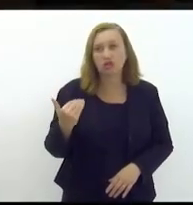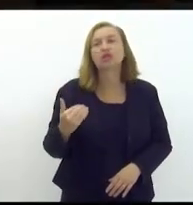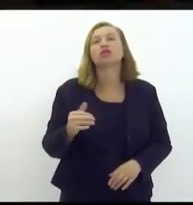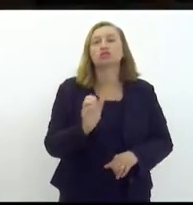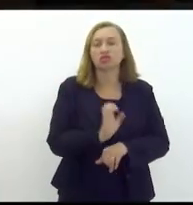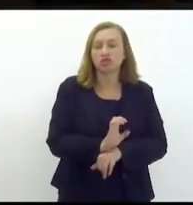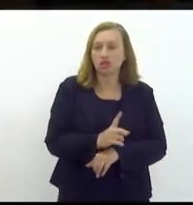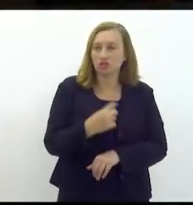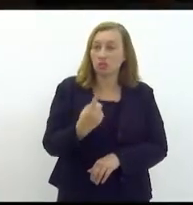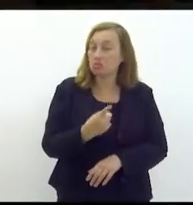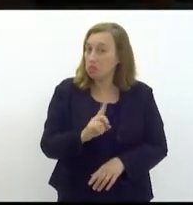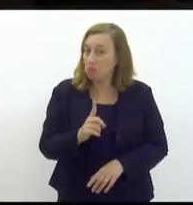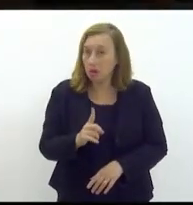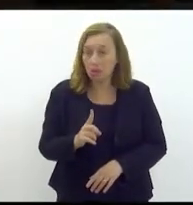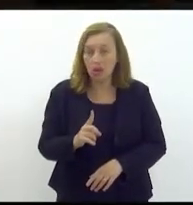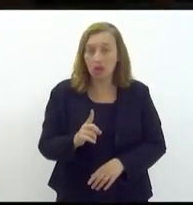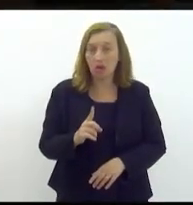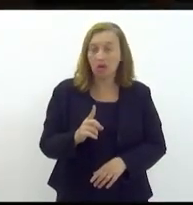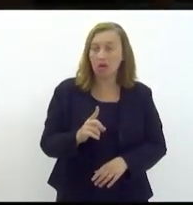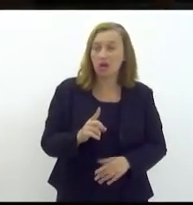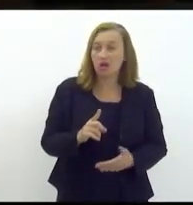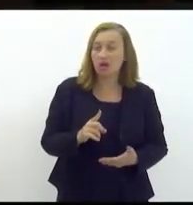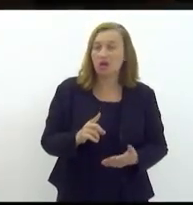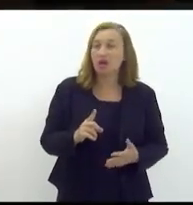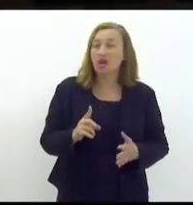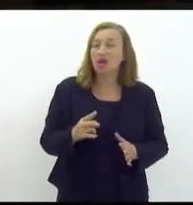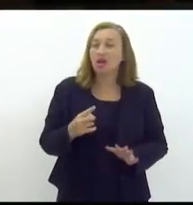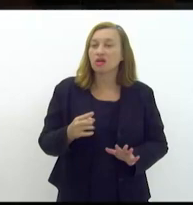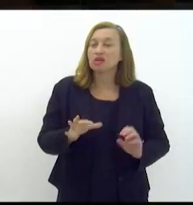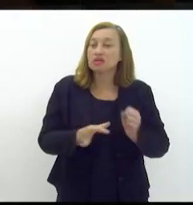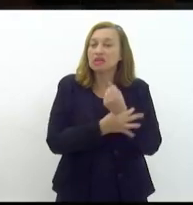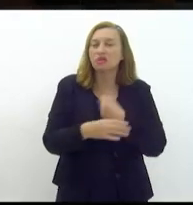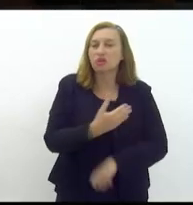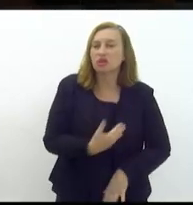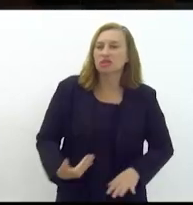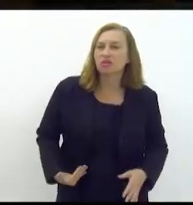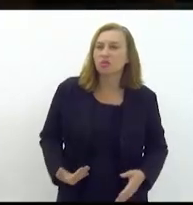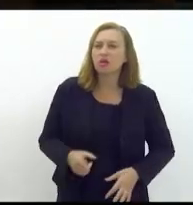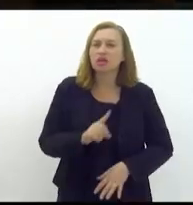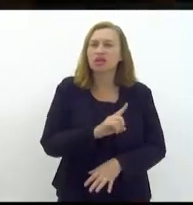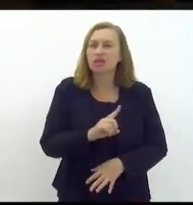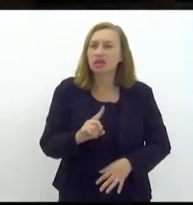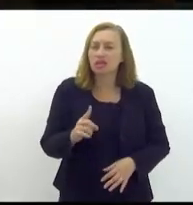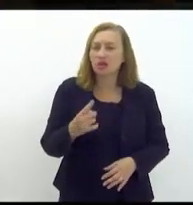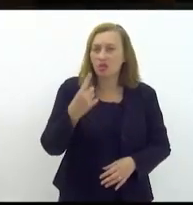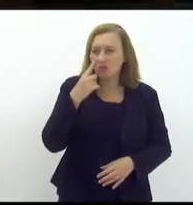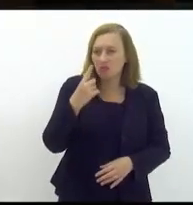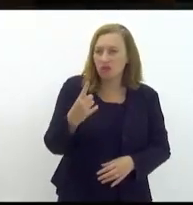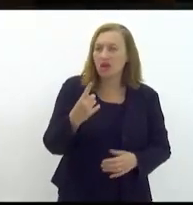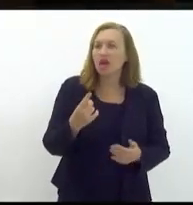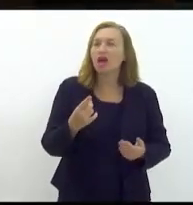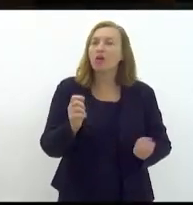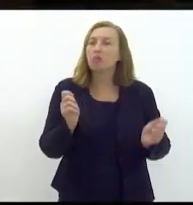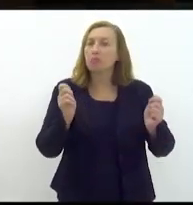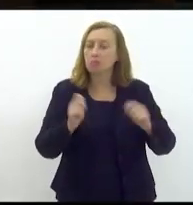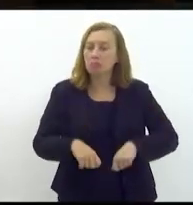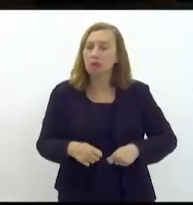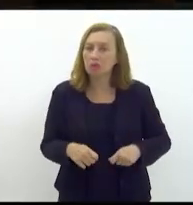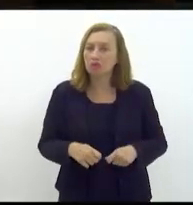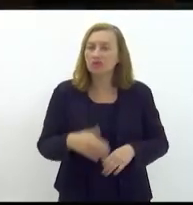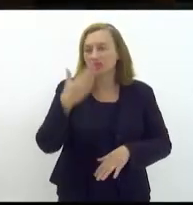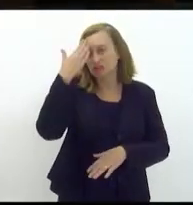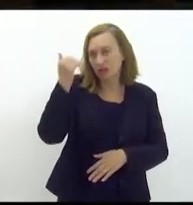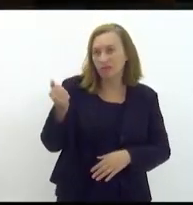nosso Estado e isso não é à toa isso é por uma lógica de segurança pública que não prevê a possibilidade de